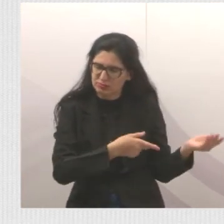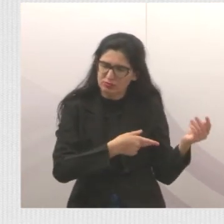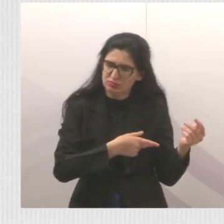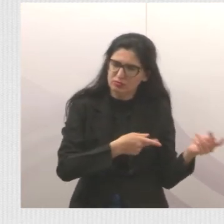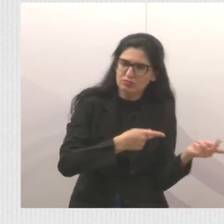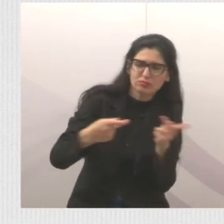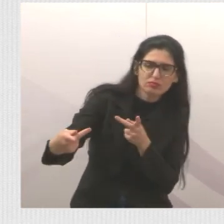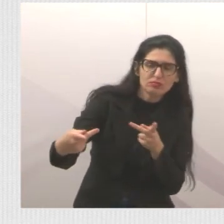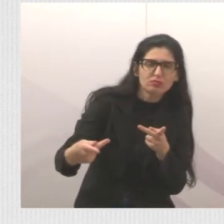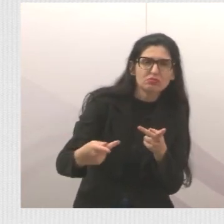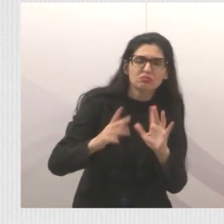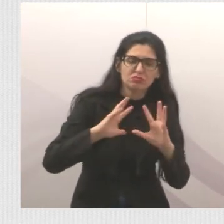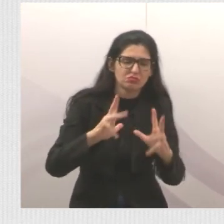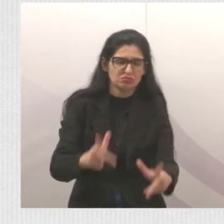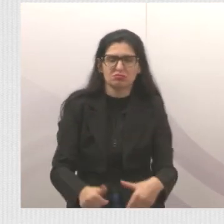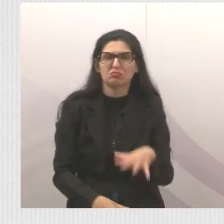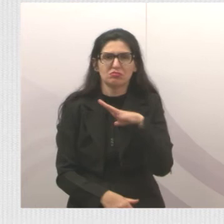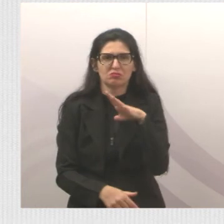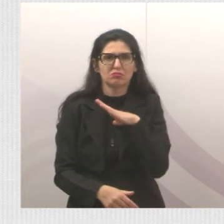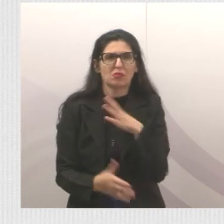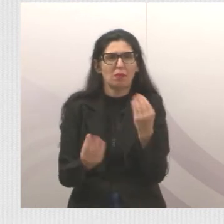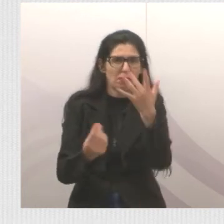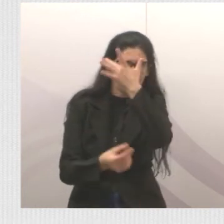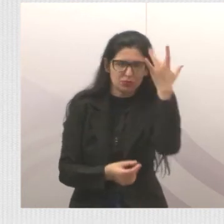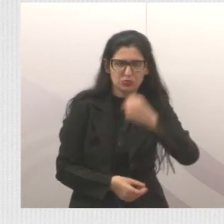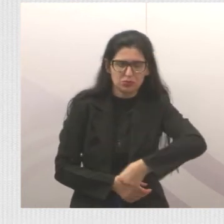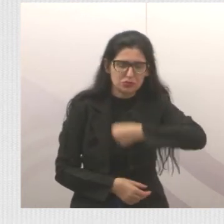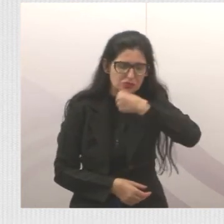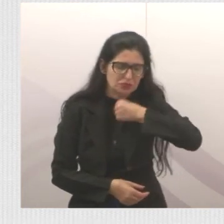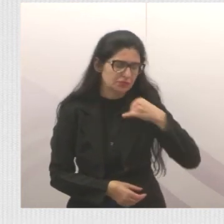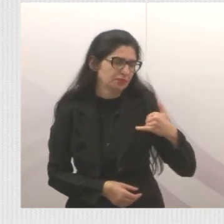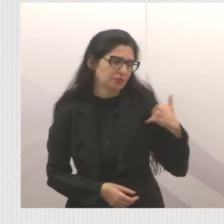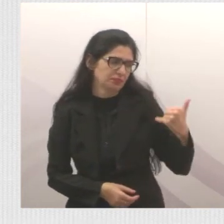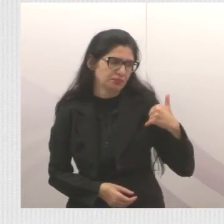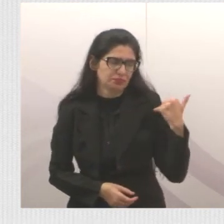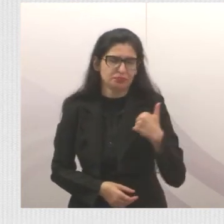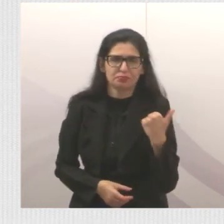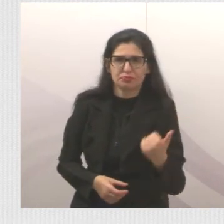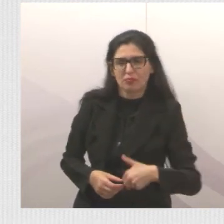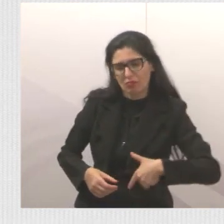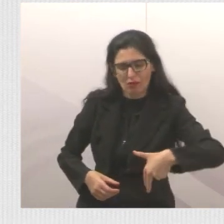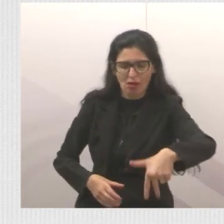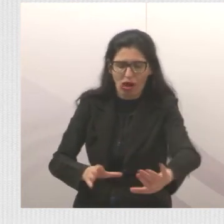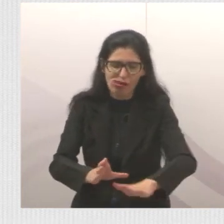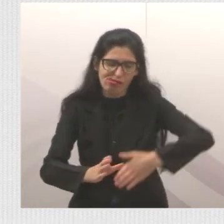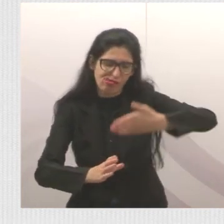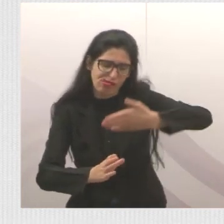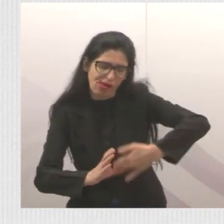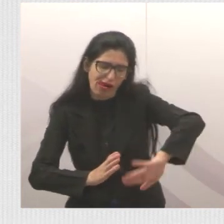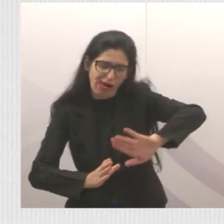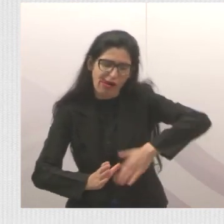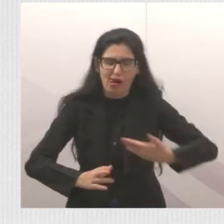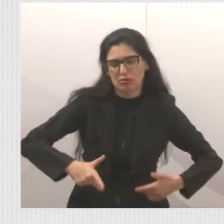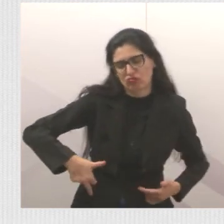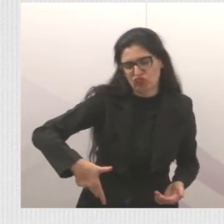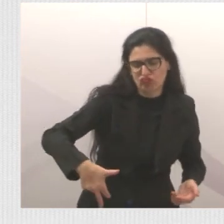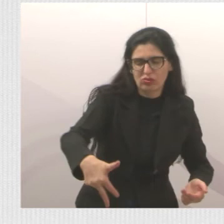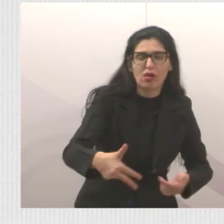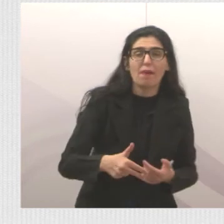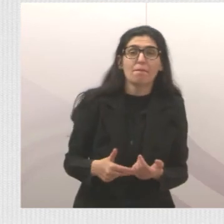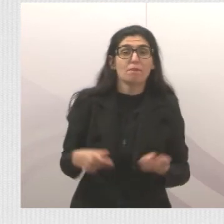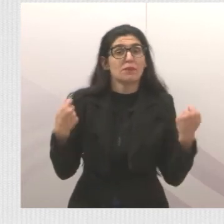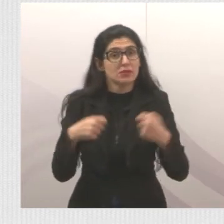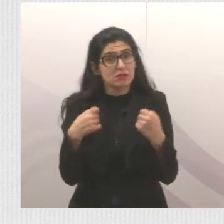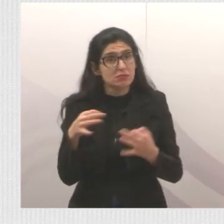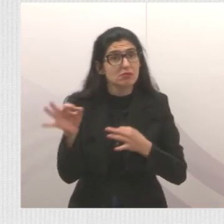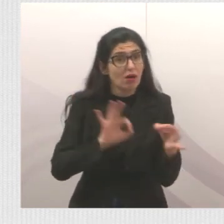manutenção, porque tem muito idoso, passa por ali, cheio de buraco. Você entendeu? Gostaria que fosse, se fizesse alguma